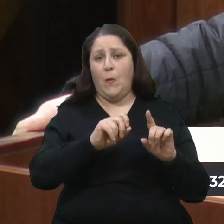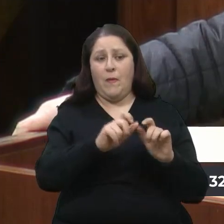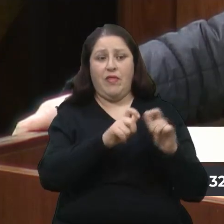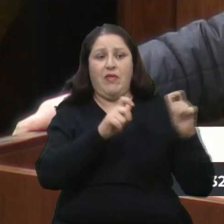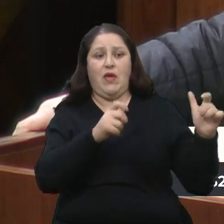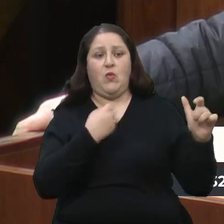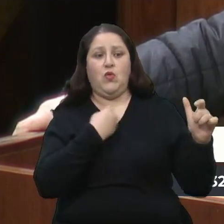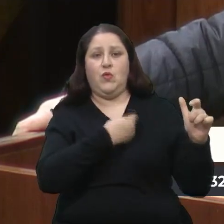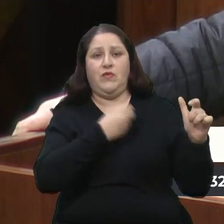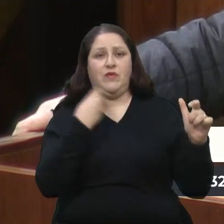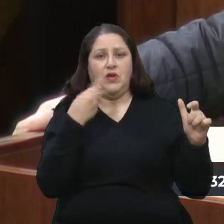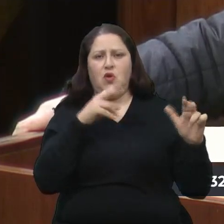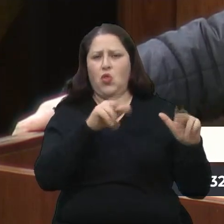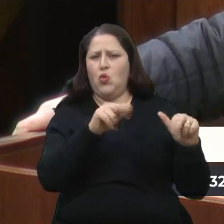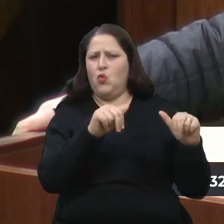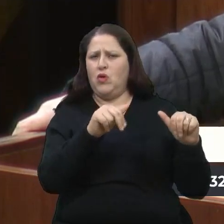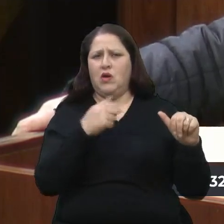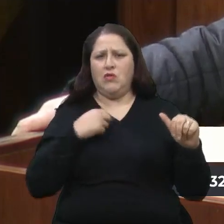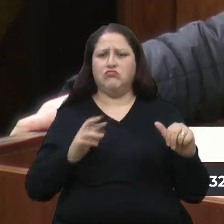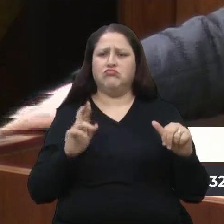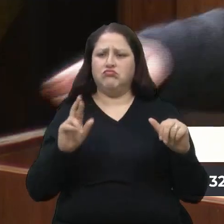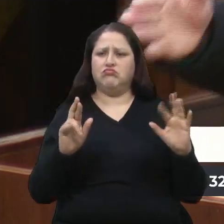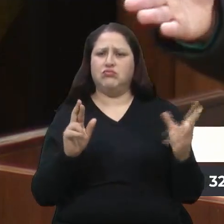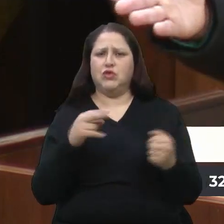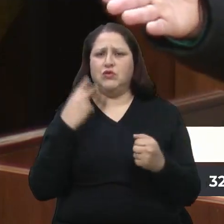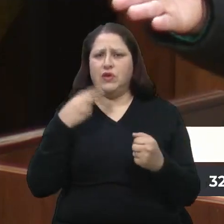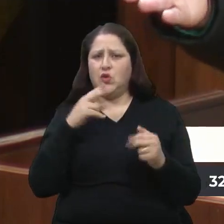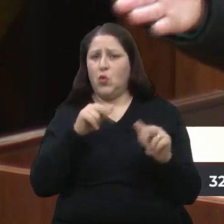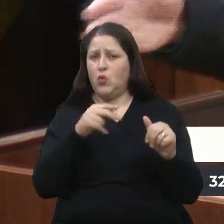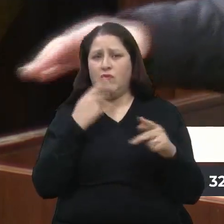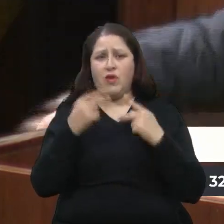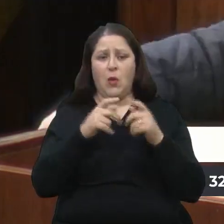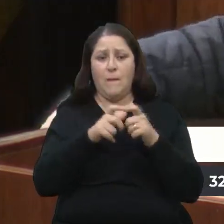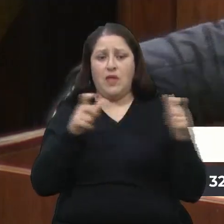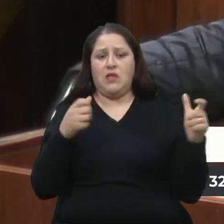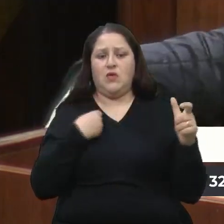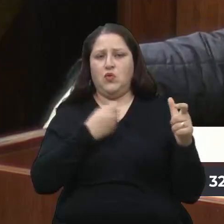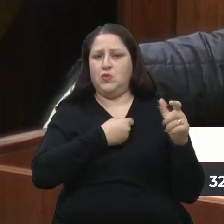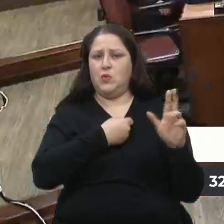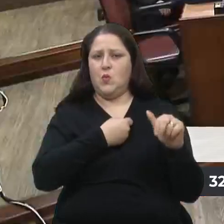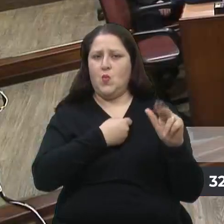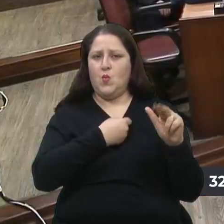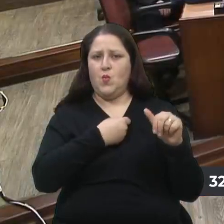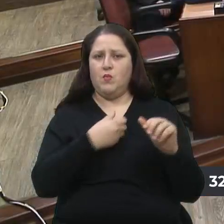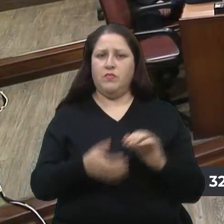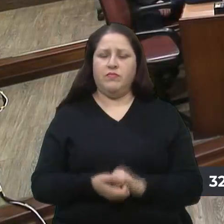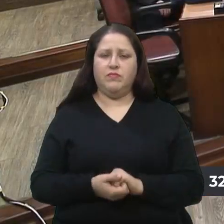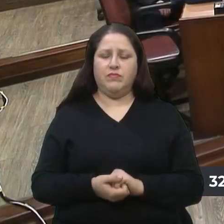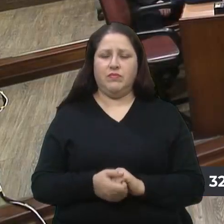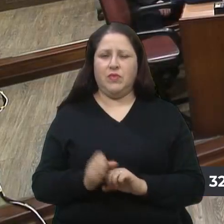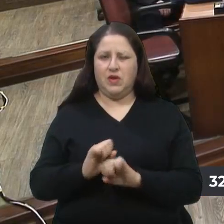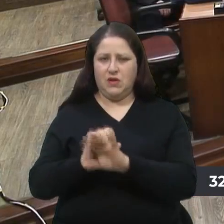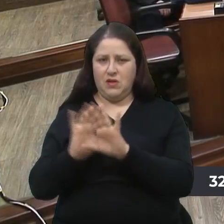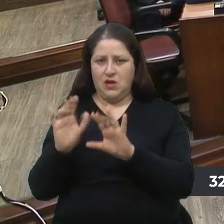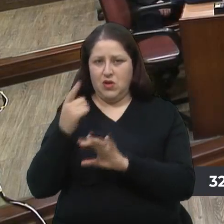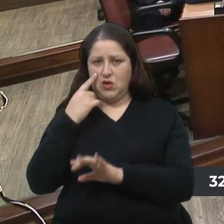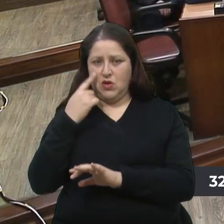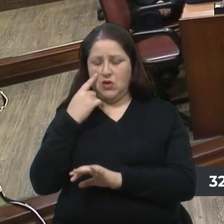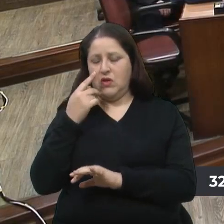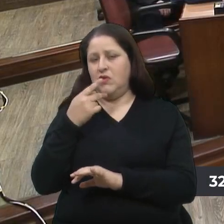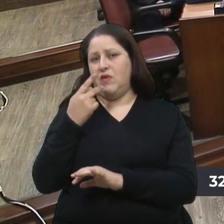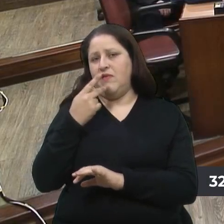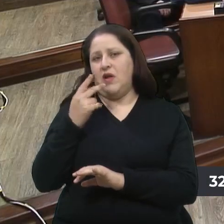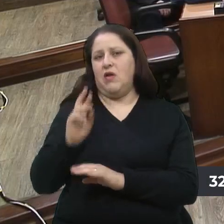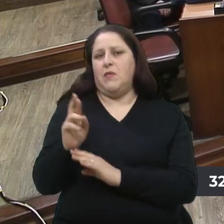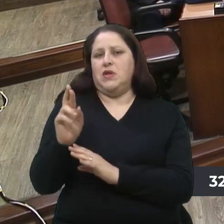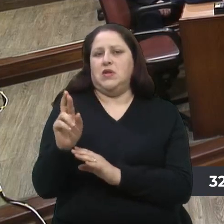vereadores aqui, a gente nunca falou aumentar o número de vereadores, essa parte, vereador. Só para esclarecer, vereador Rafael, eu não falo em nome da imprensa, mas